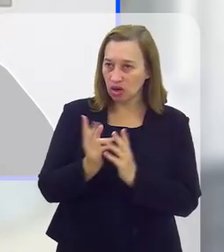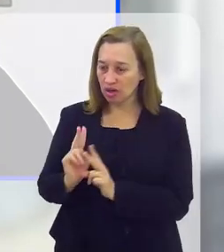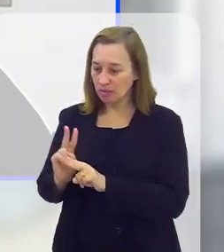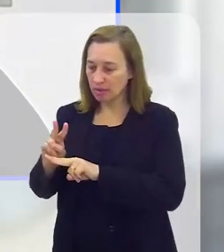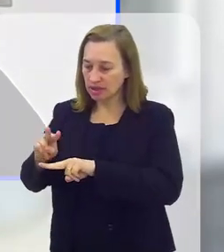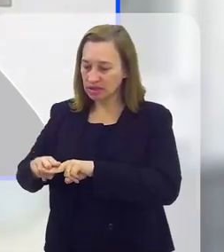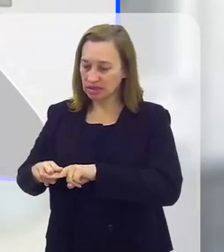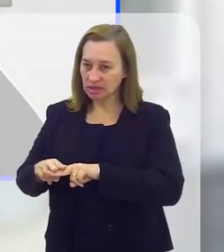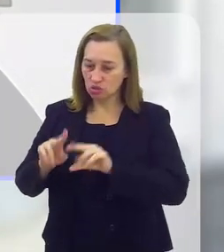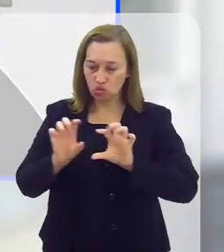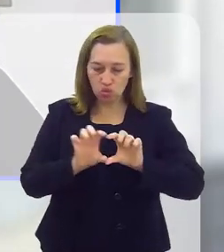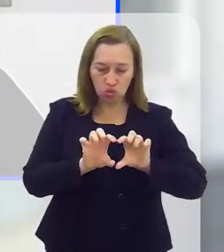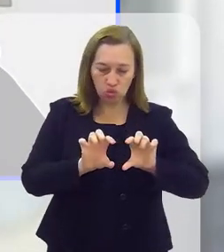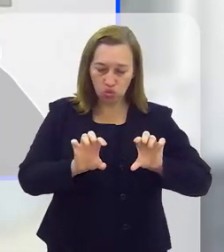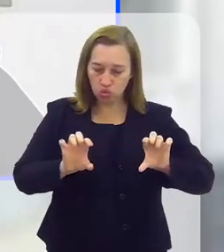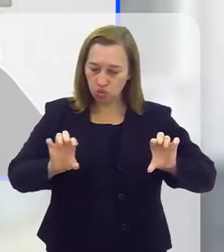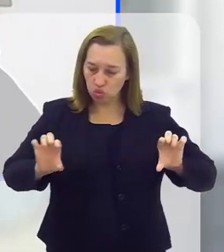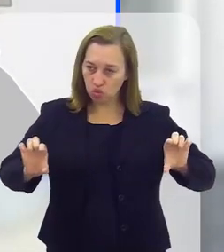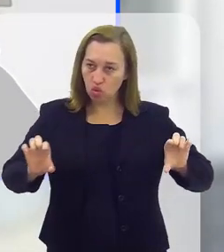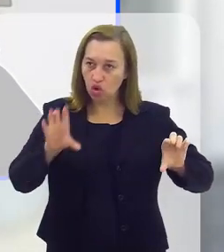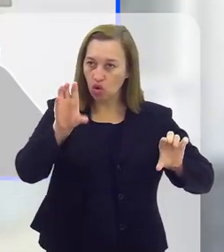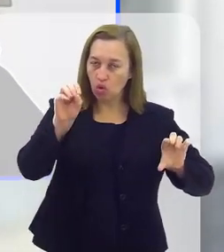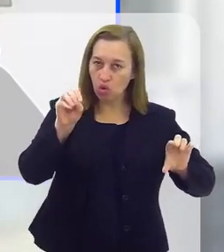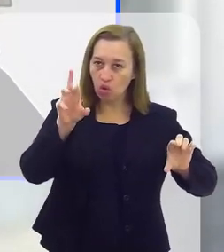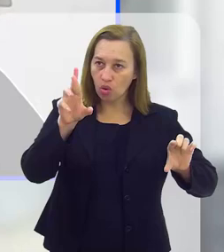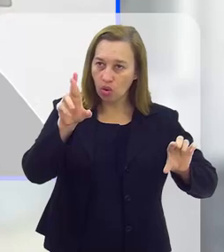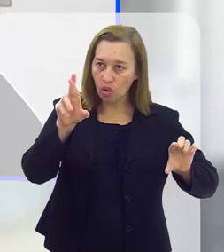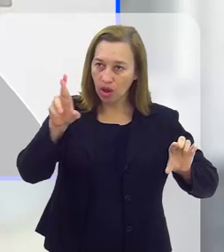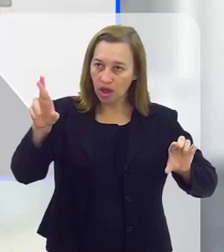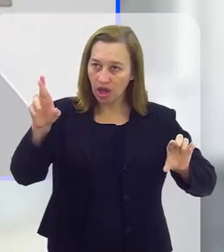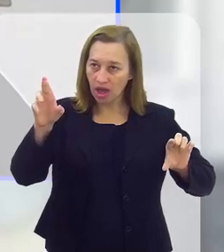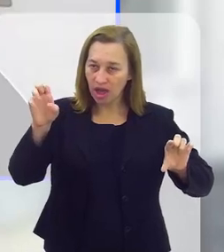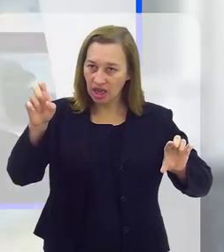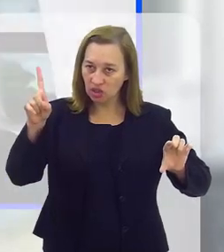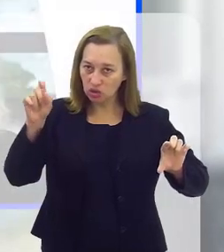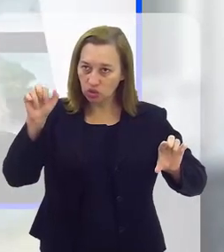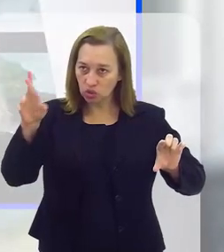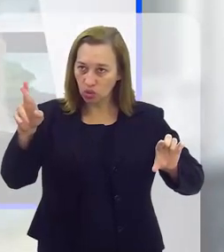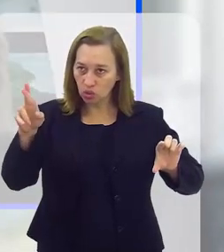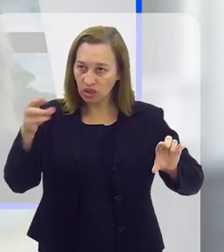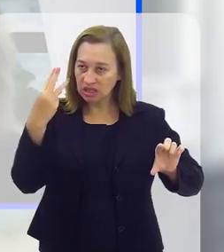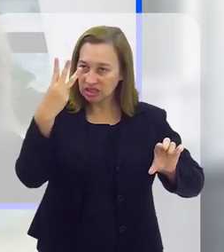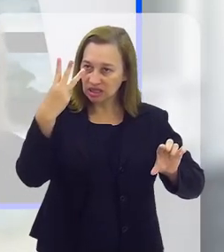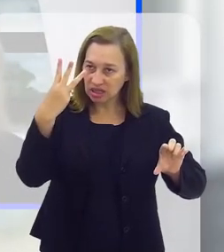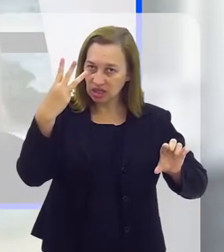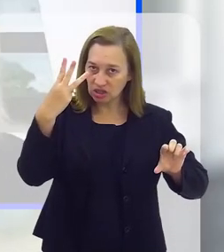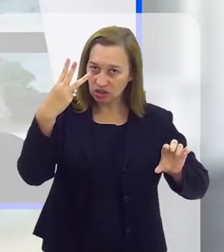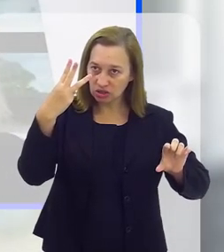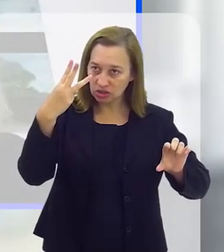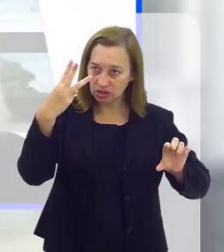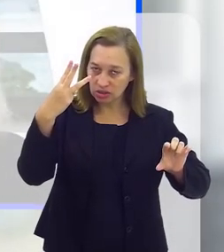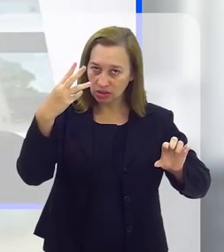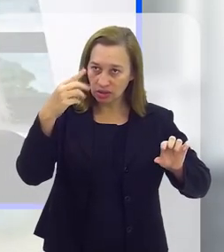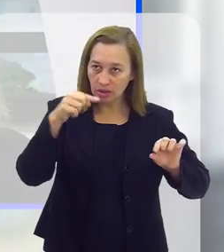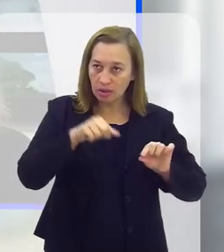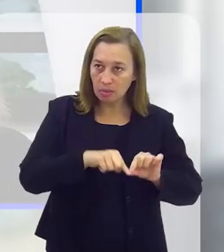corredor de três metros, que parece que é um labirinto ou um fosso,